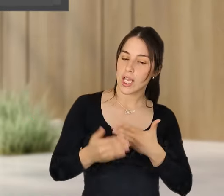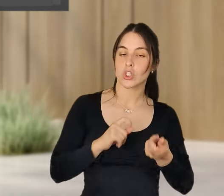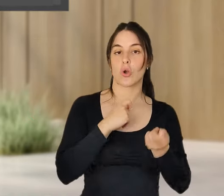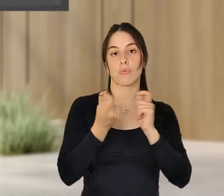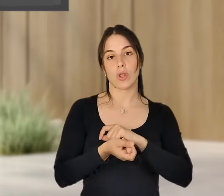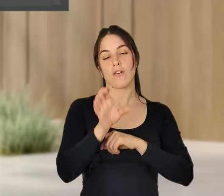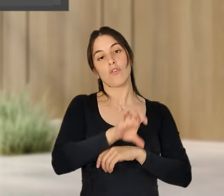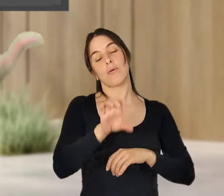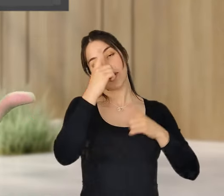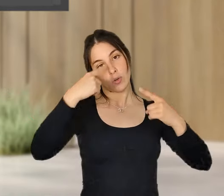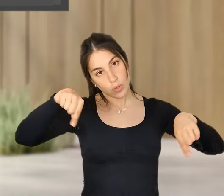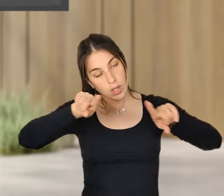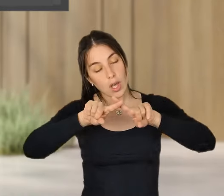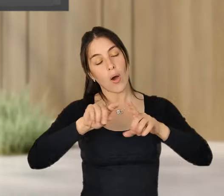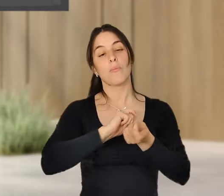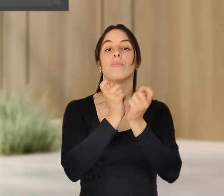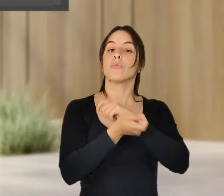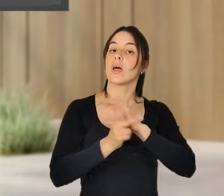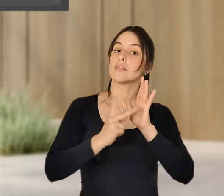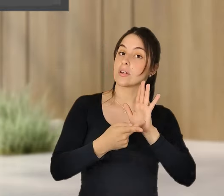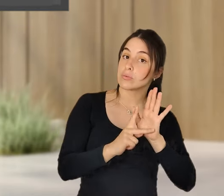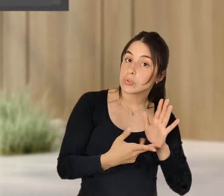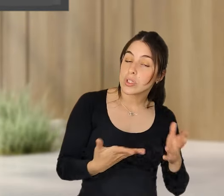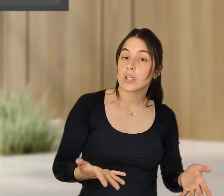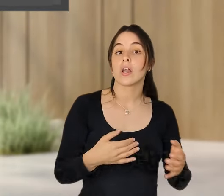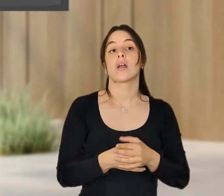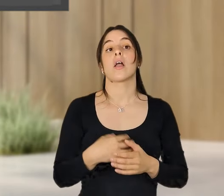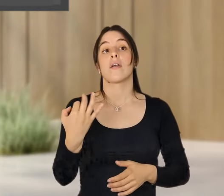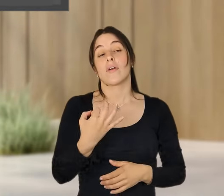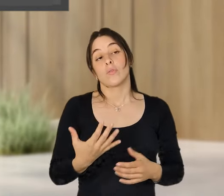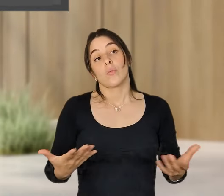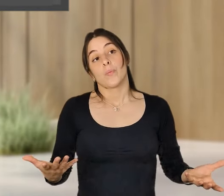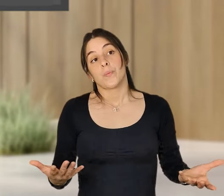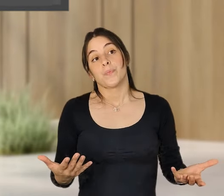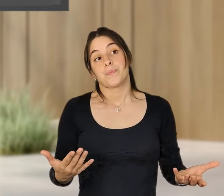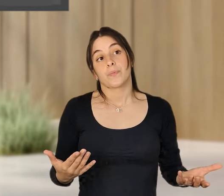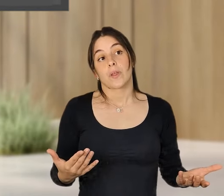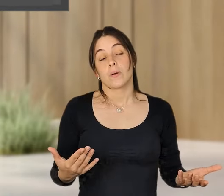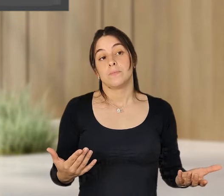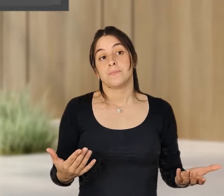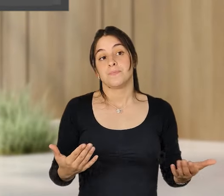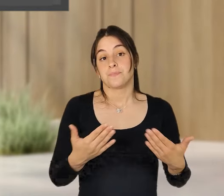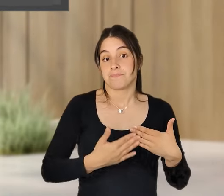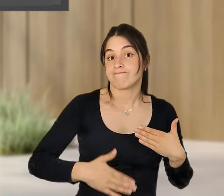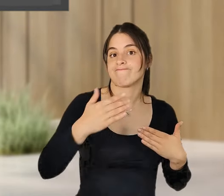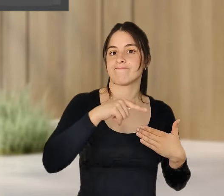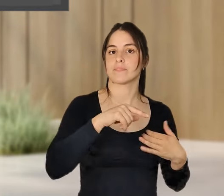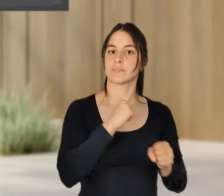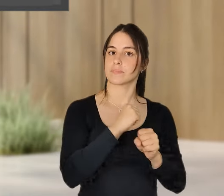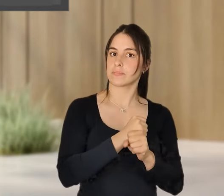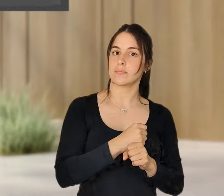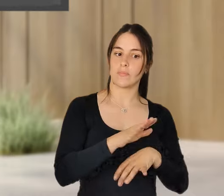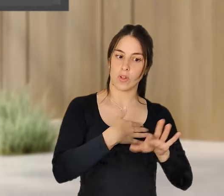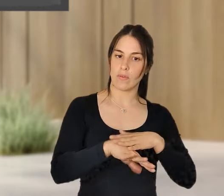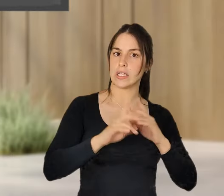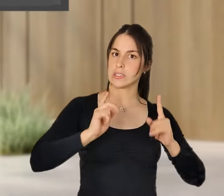reuniões, adotar nova tecnologia, e então esse é um trabalho que